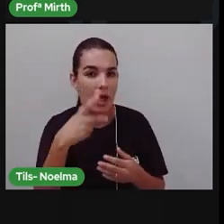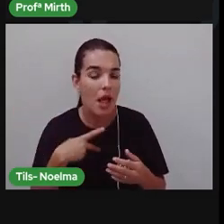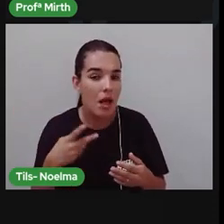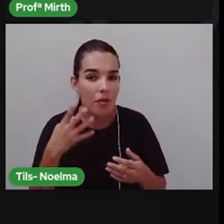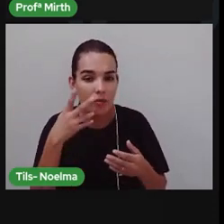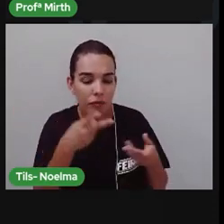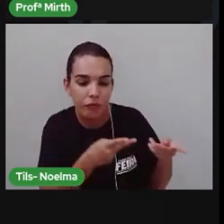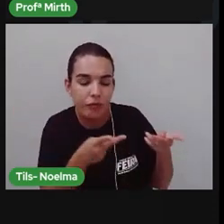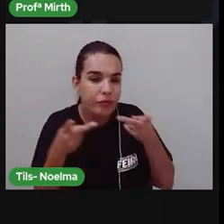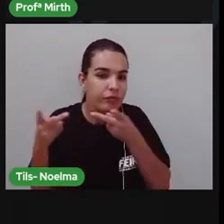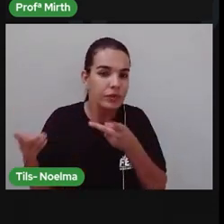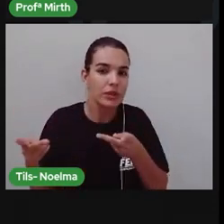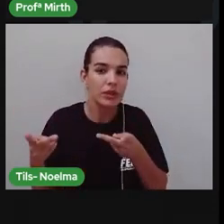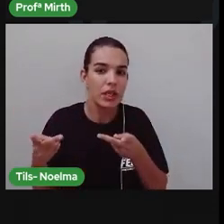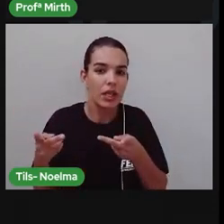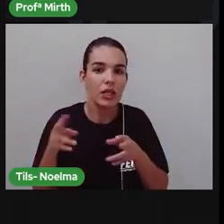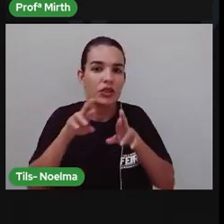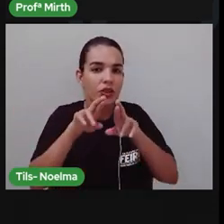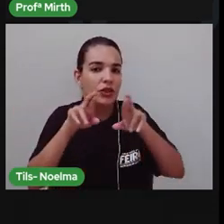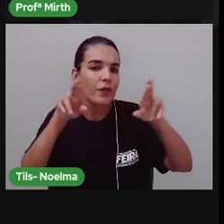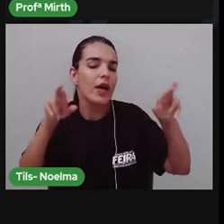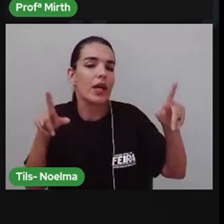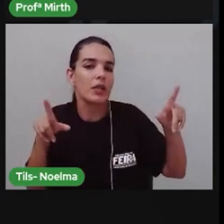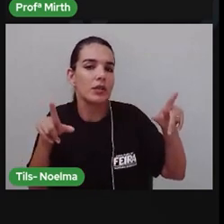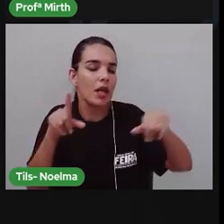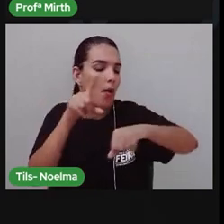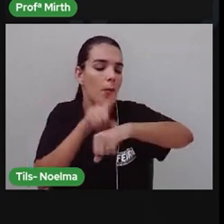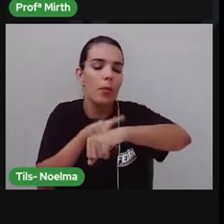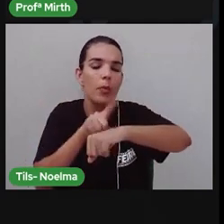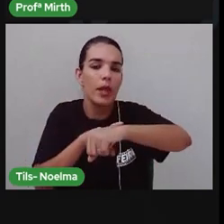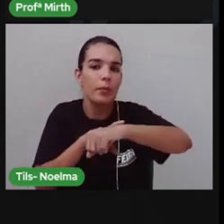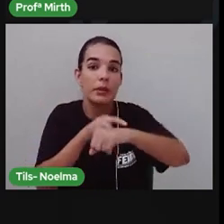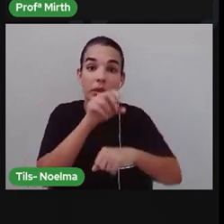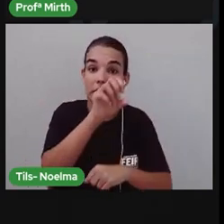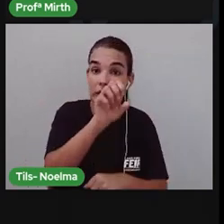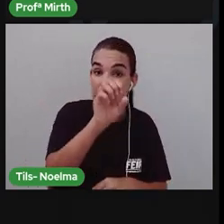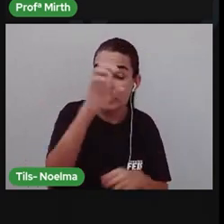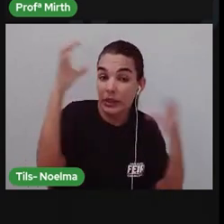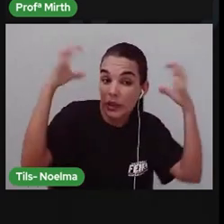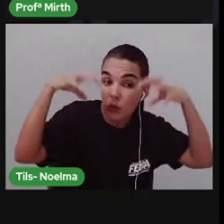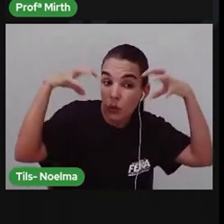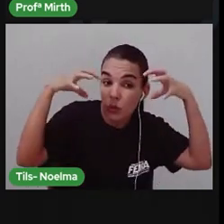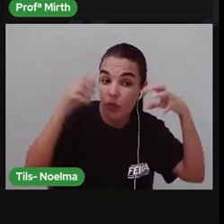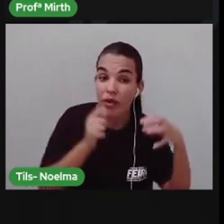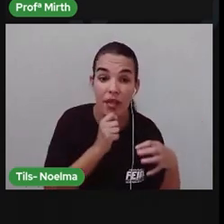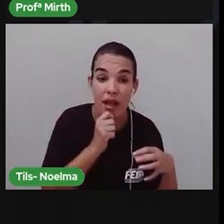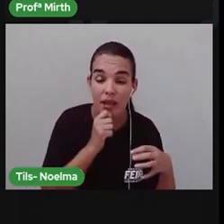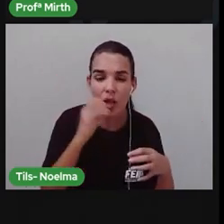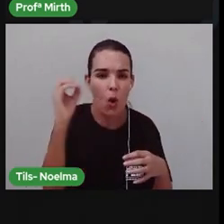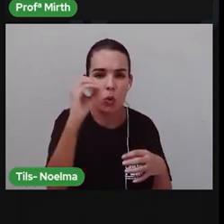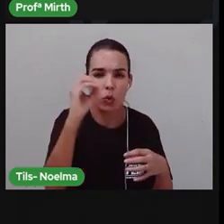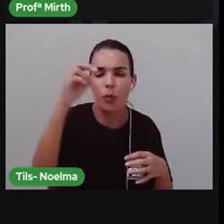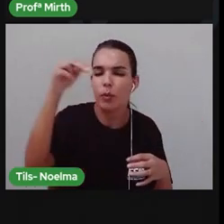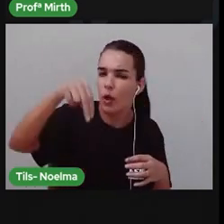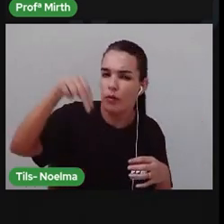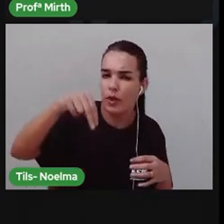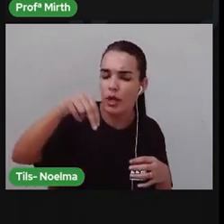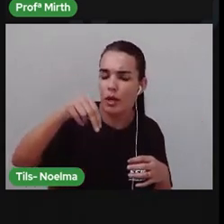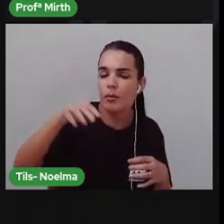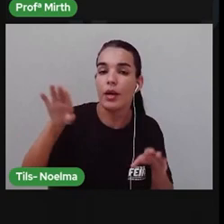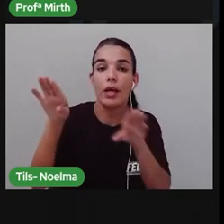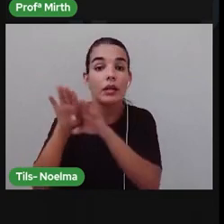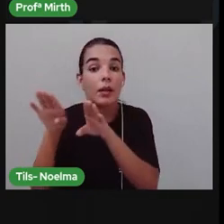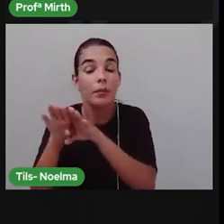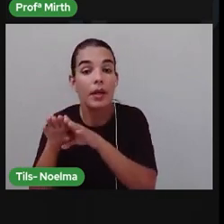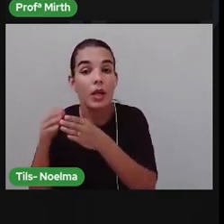nordestino Em duas épocas Bem distintas O período seco Entre outubro e novembro De 2010 E a estação das chuvas